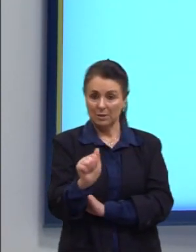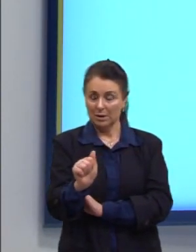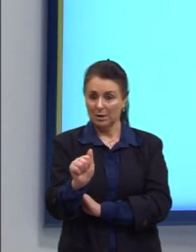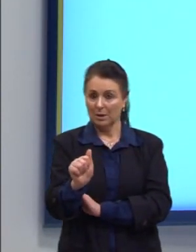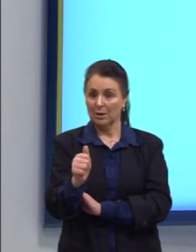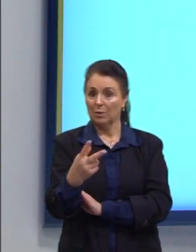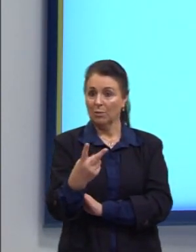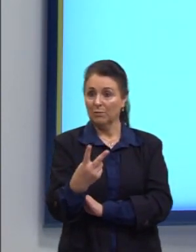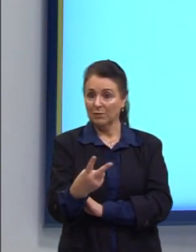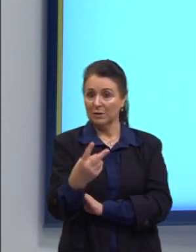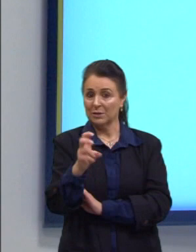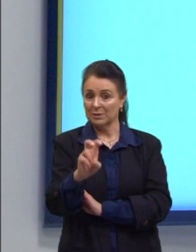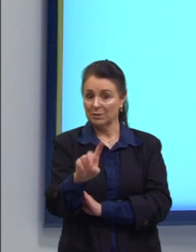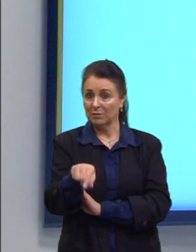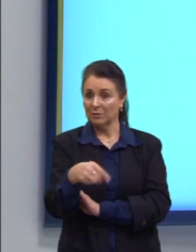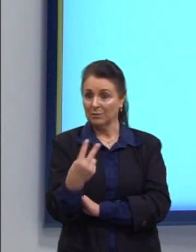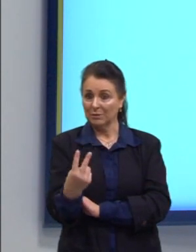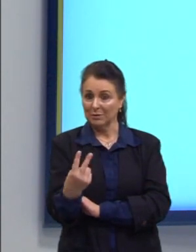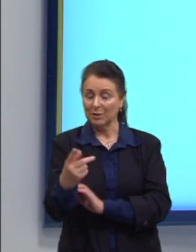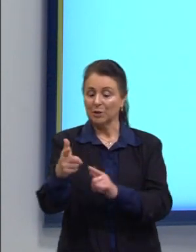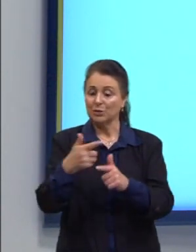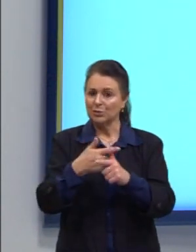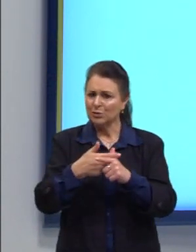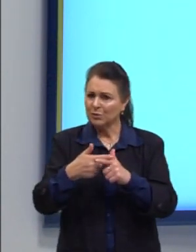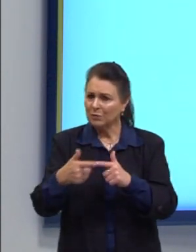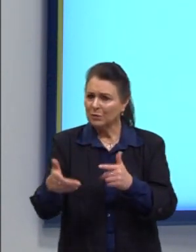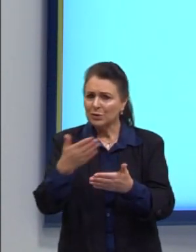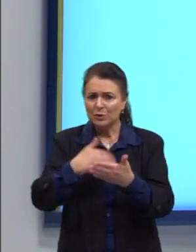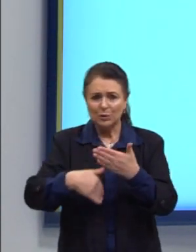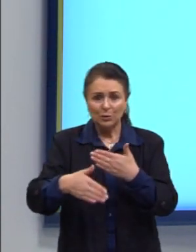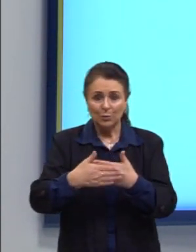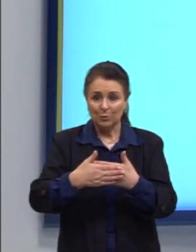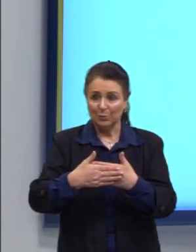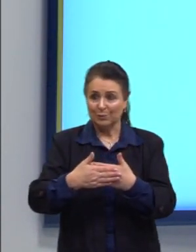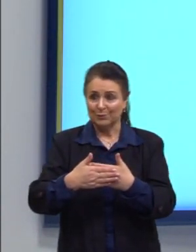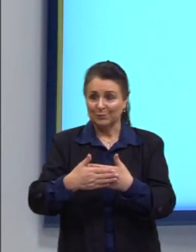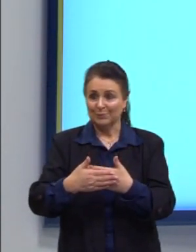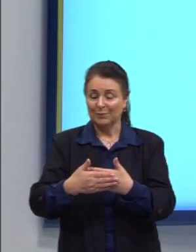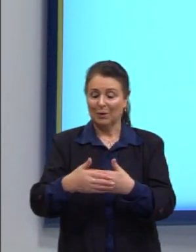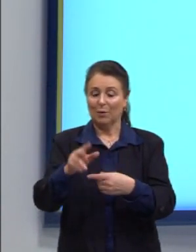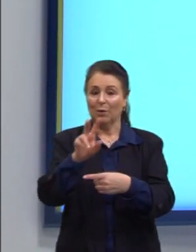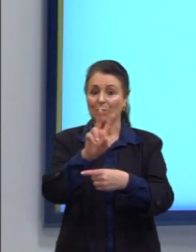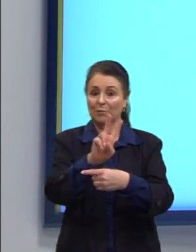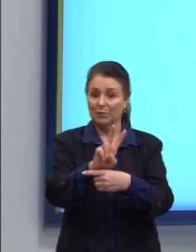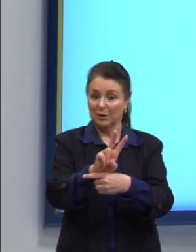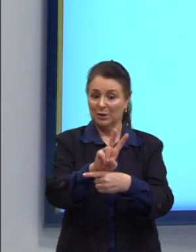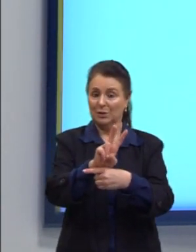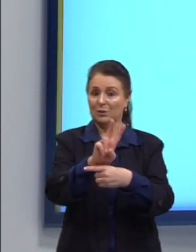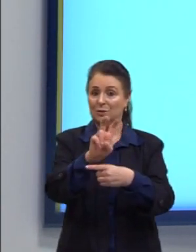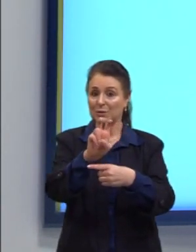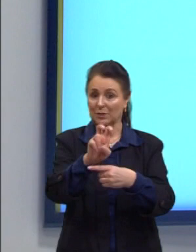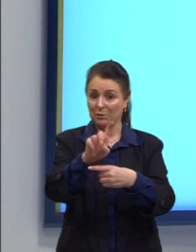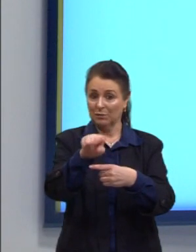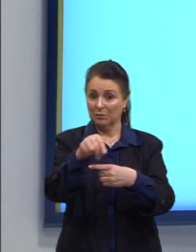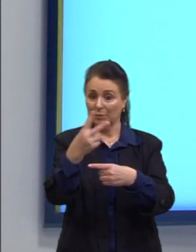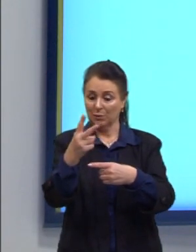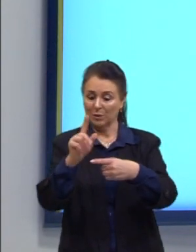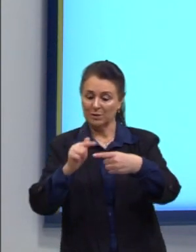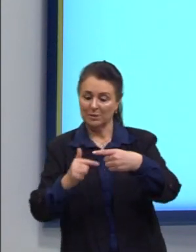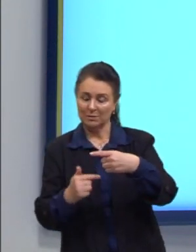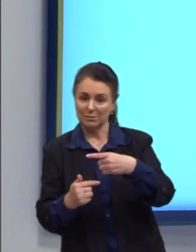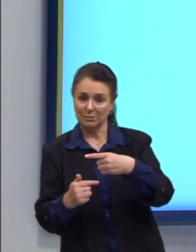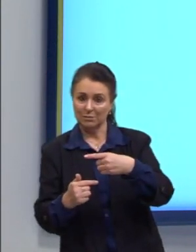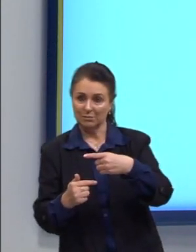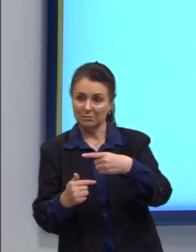,2. Agora nós vamos dividir tudo por 7. Só que ao dividir o 25,2 por 7,